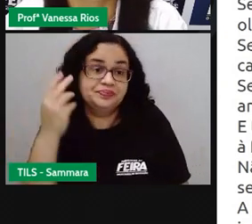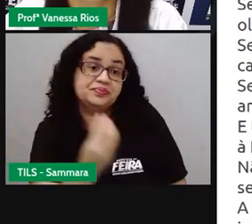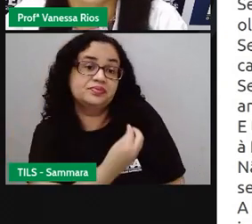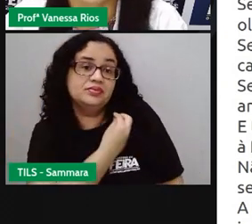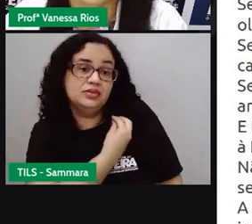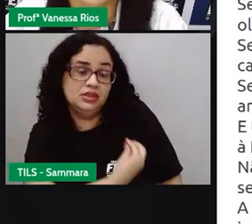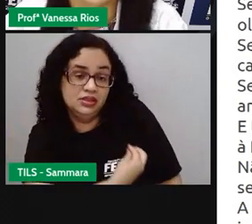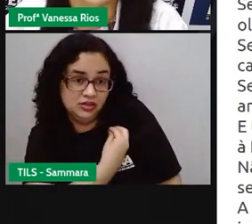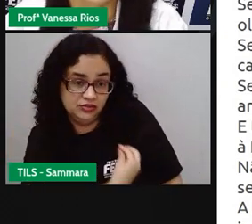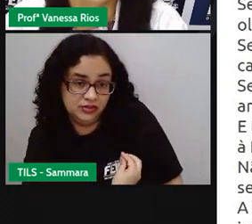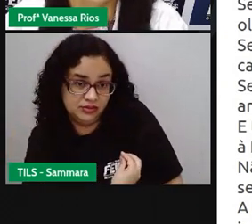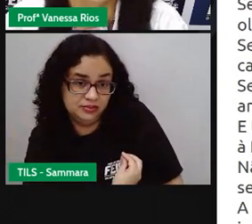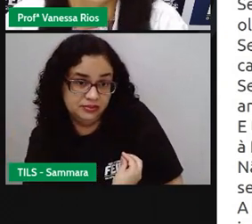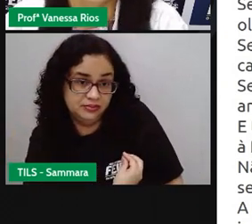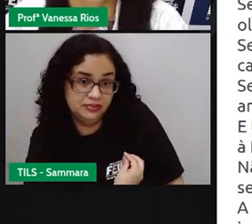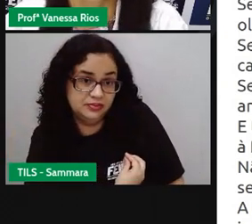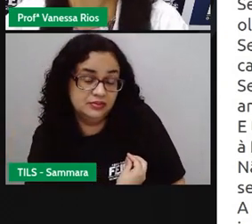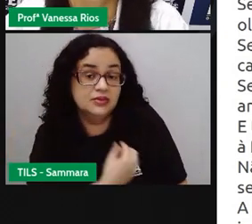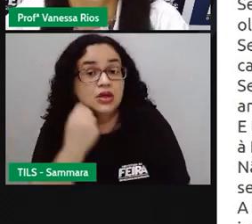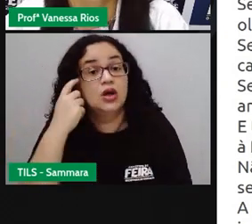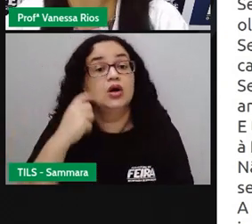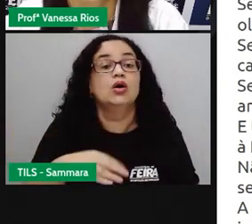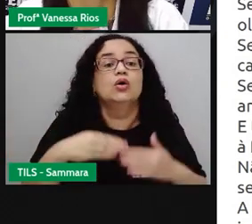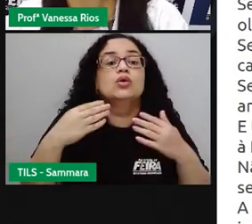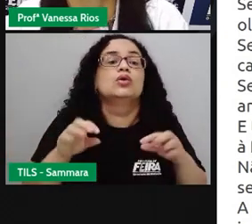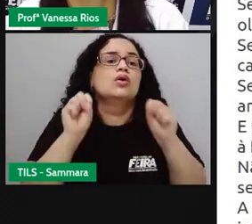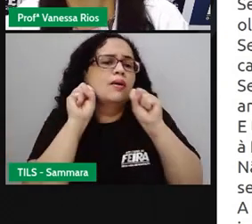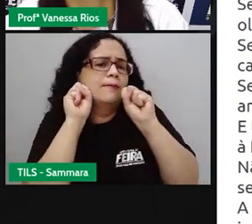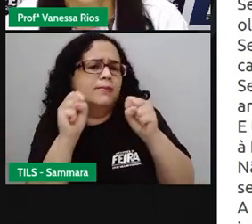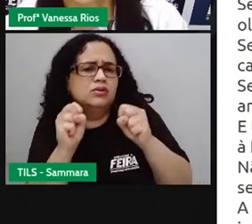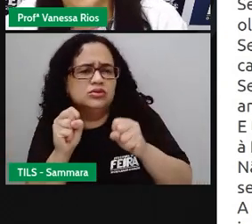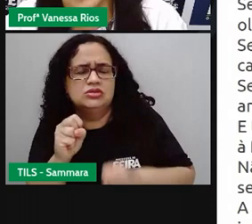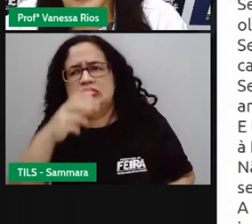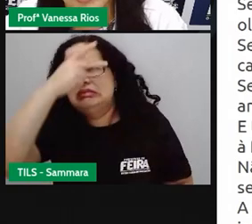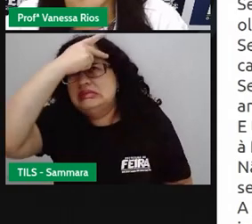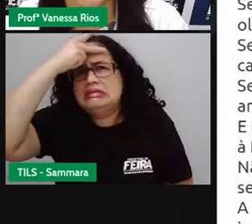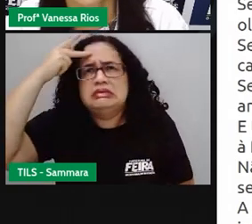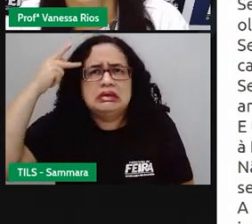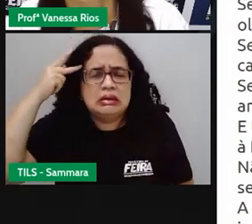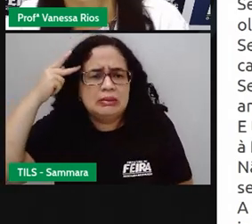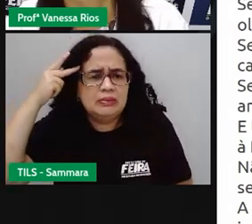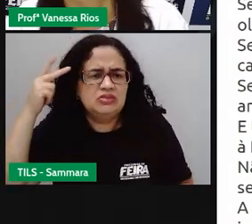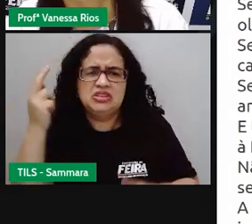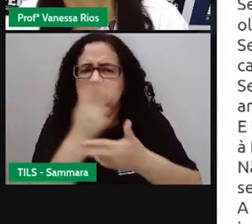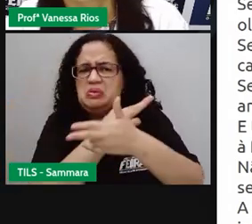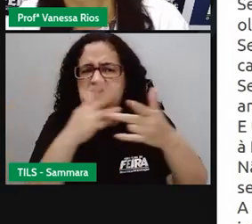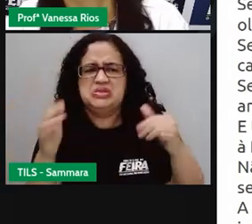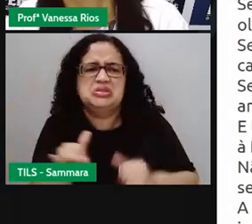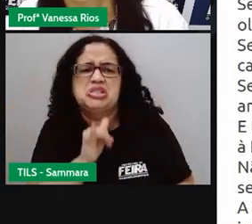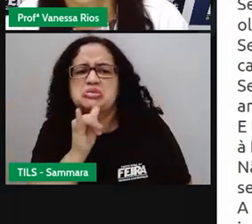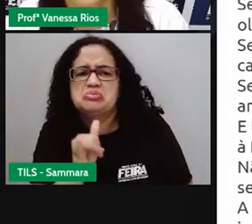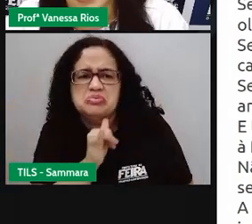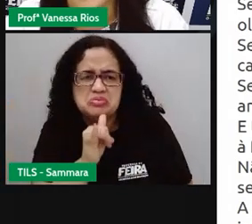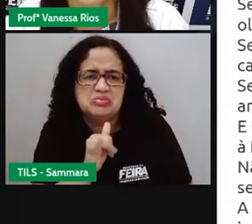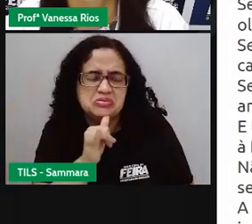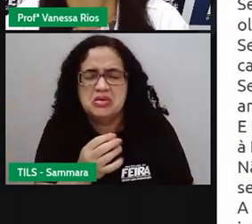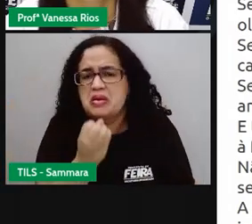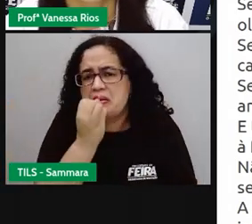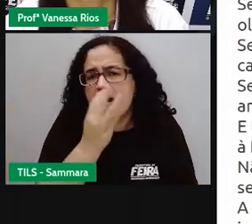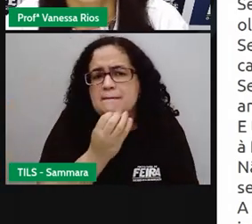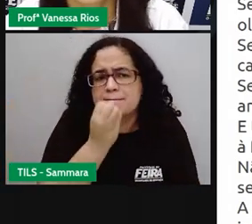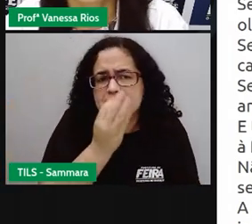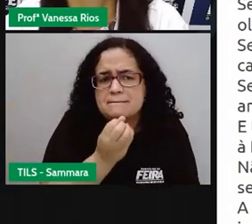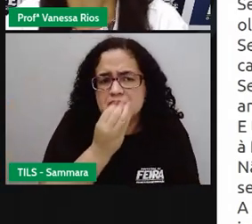de todas as pessoas. E o quanto a gente não pode desperdiçar o nosso tempo fazendo as coisas que nos deixam bem.